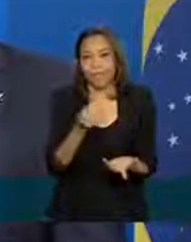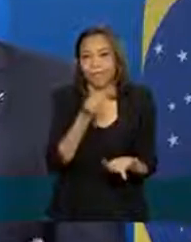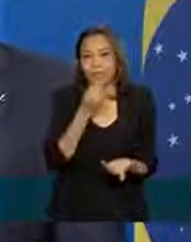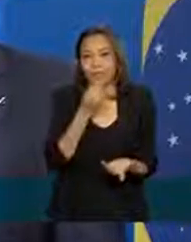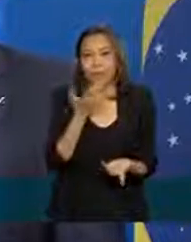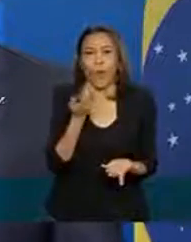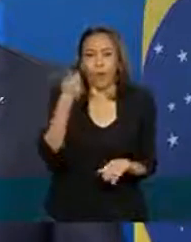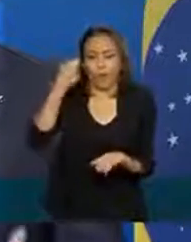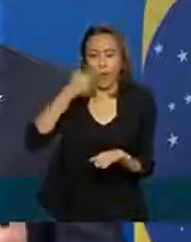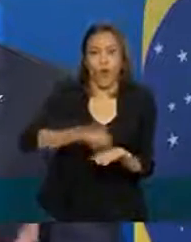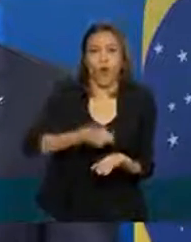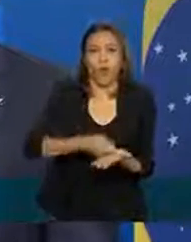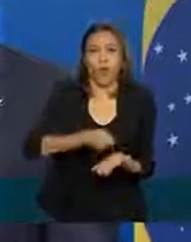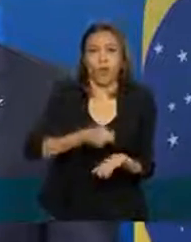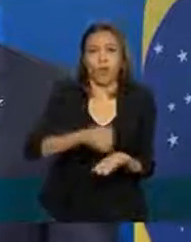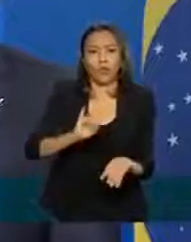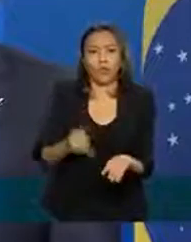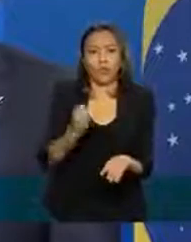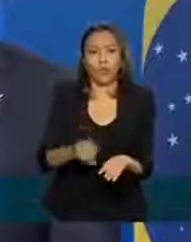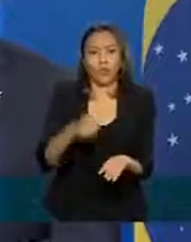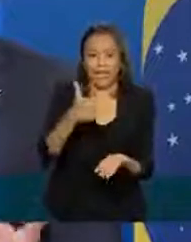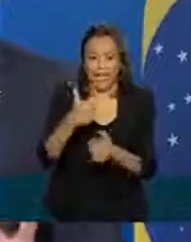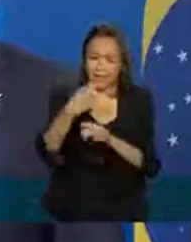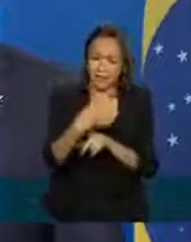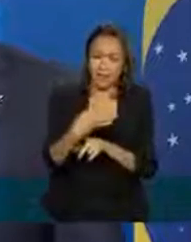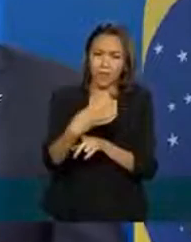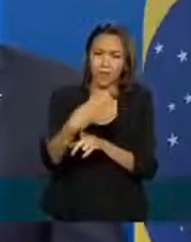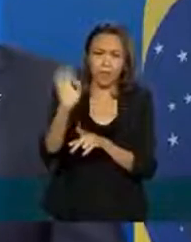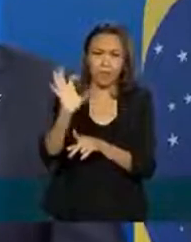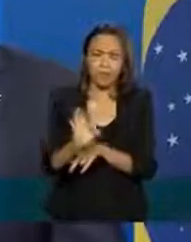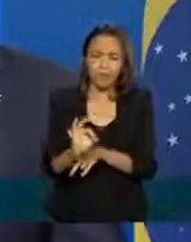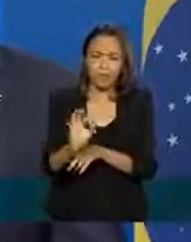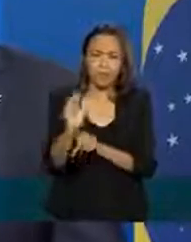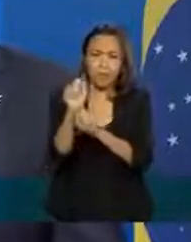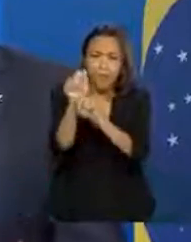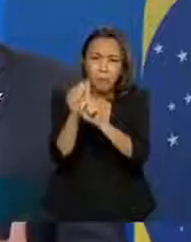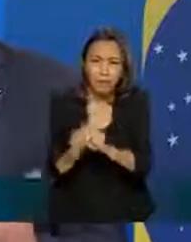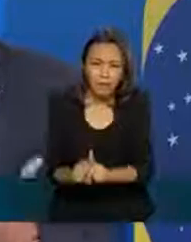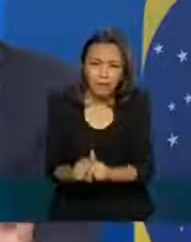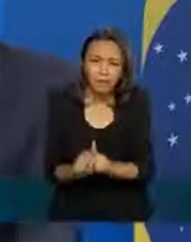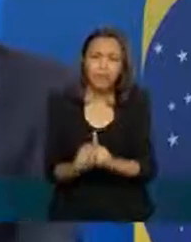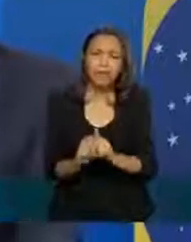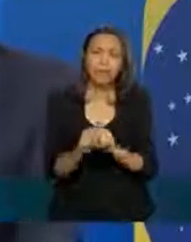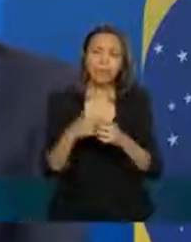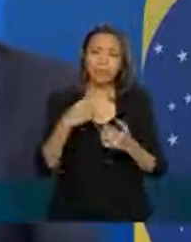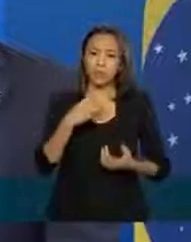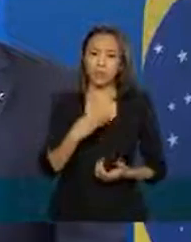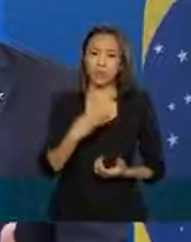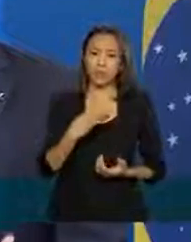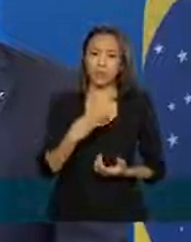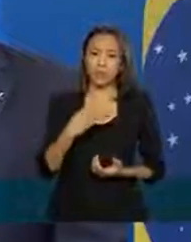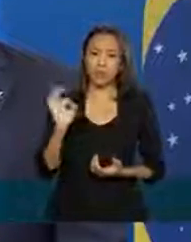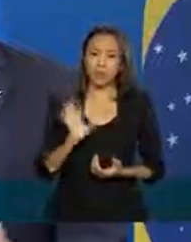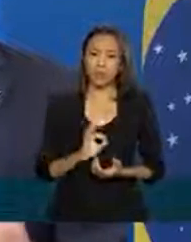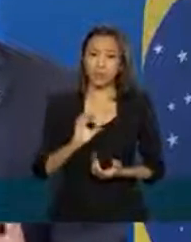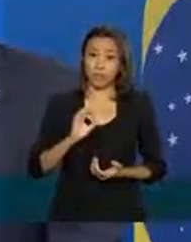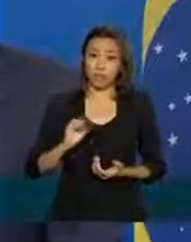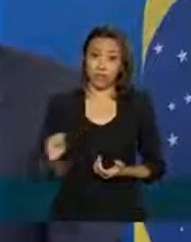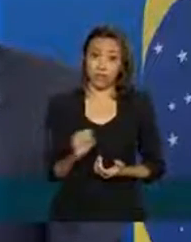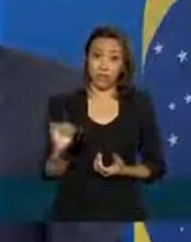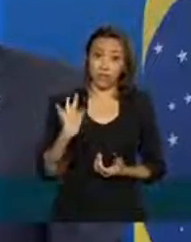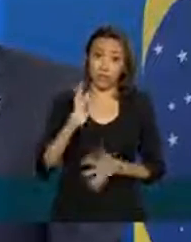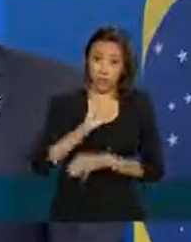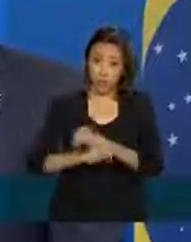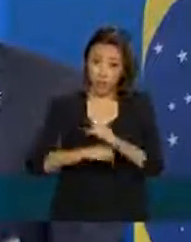14% ao mês num país com 3% de inflação ao ano, foi reduzido